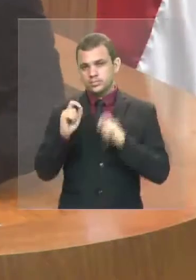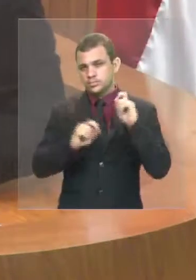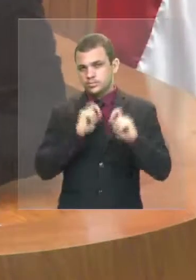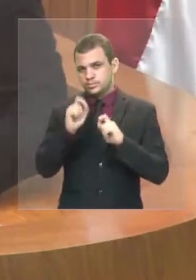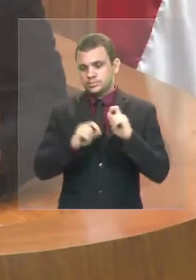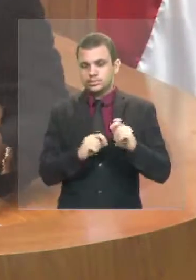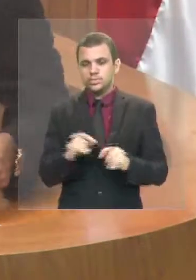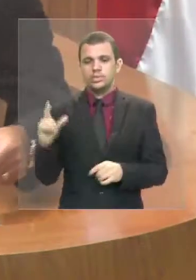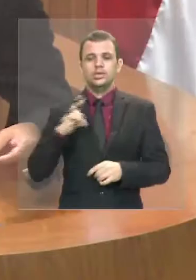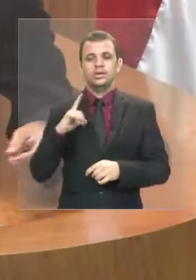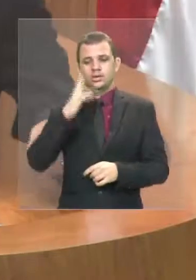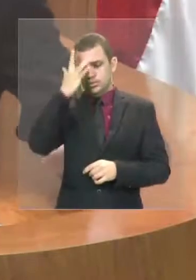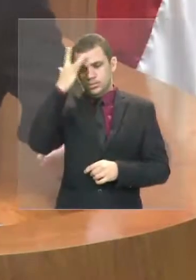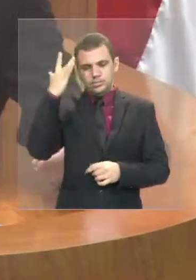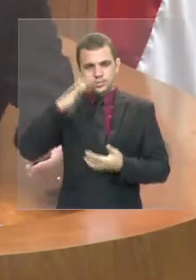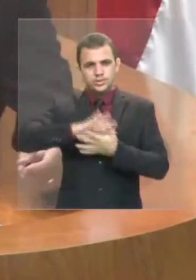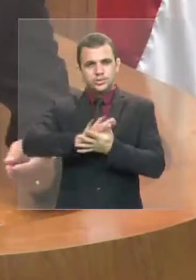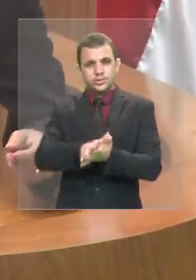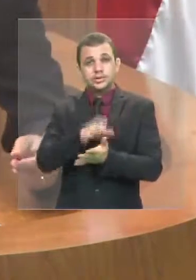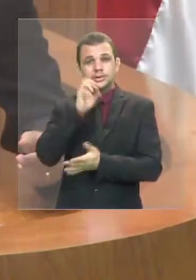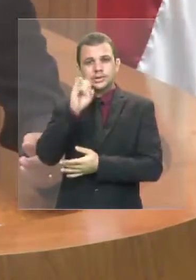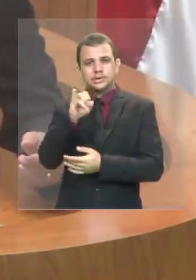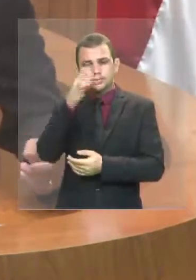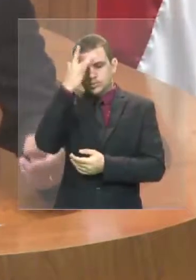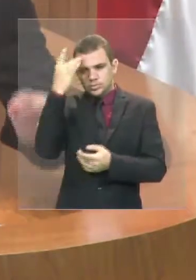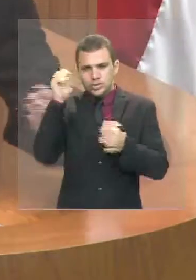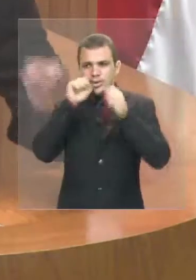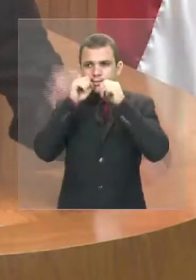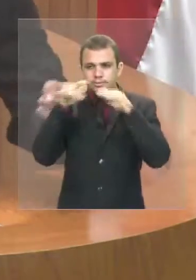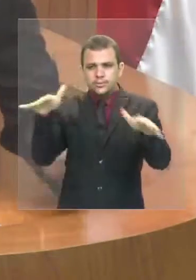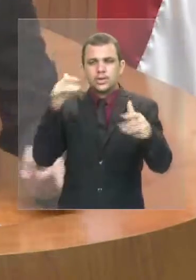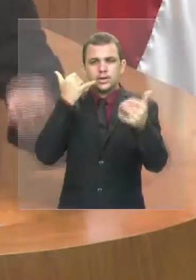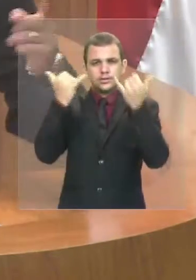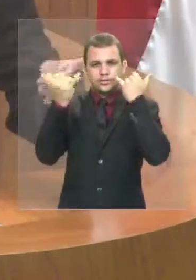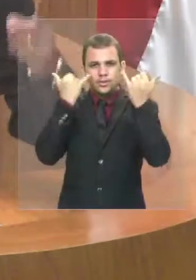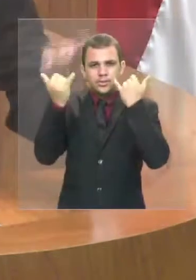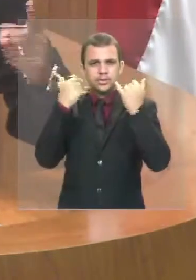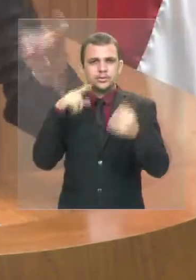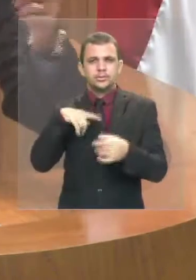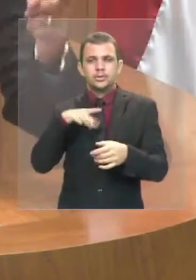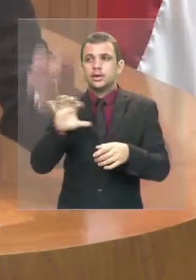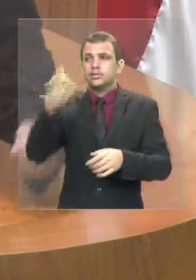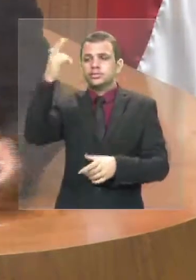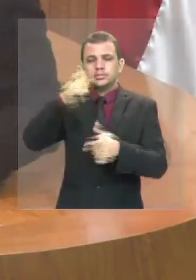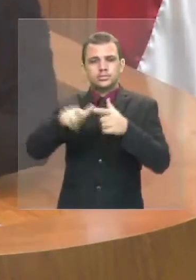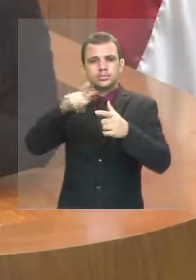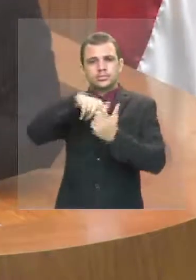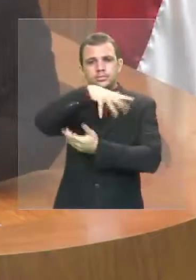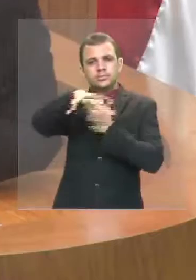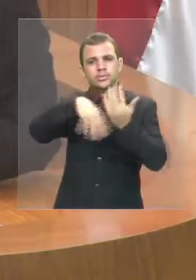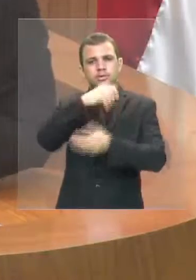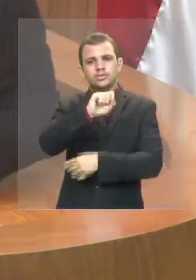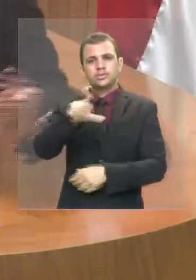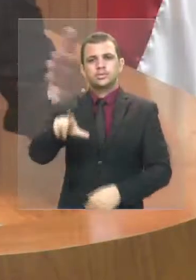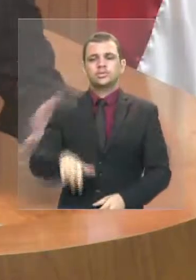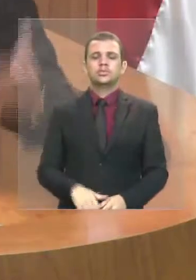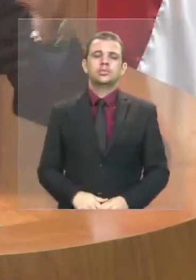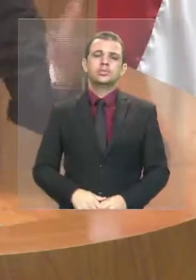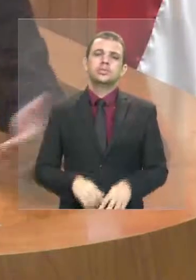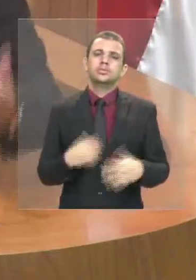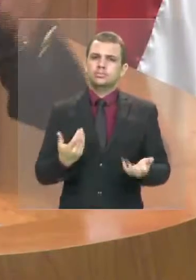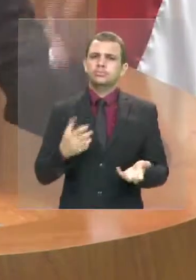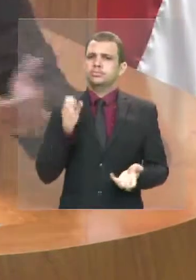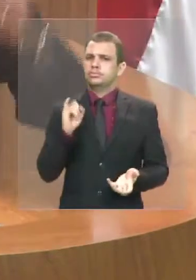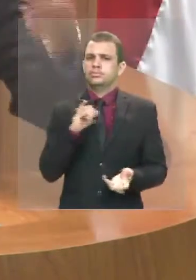eram criminosos aqueles que estavam passando adiante a informação que estava ocorrendo um caos em São Luís. Se não estava